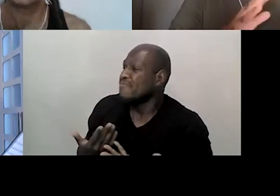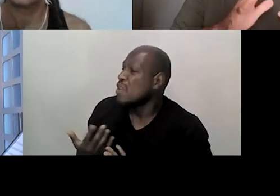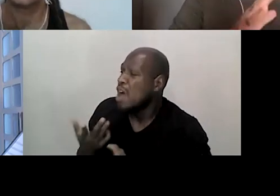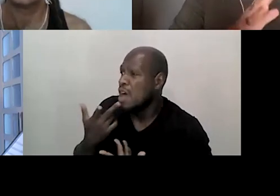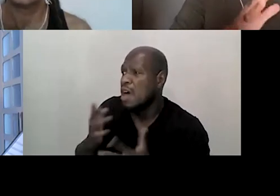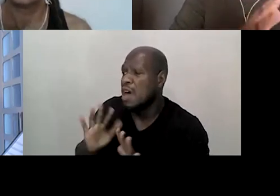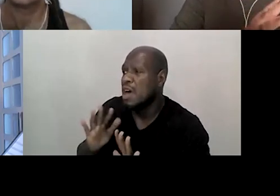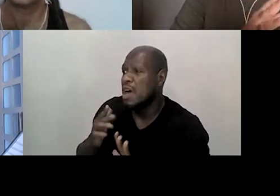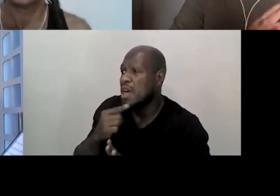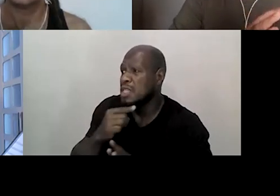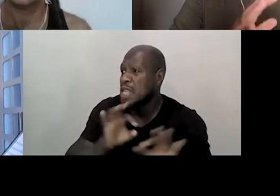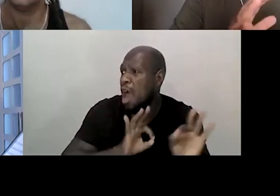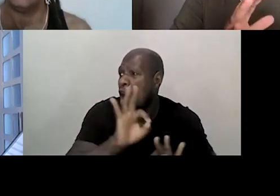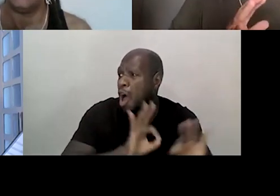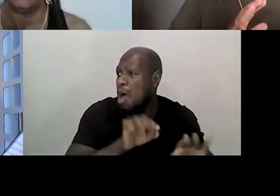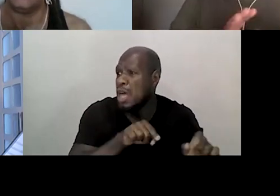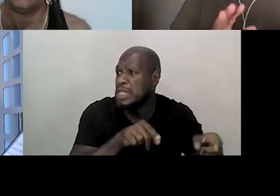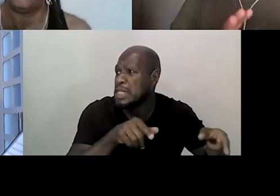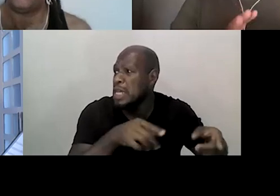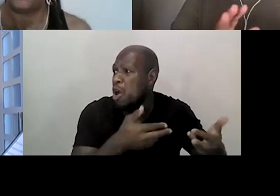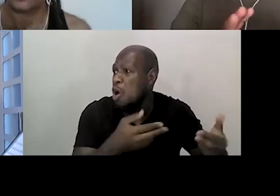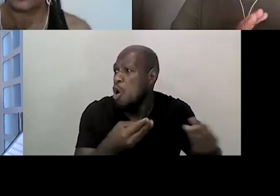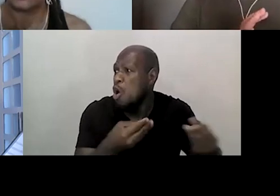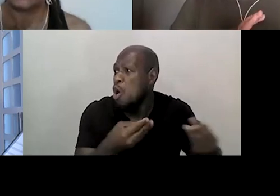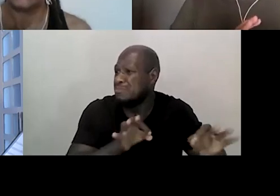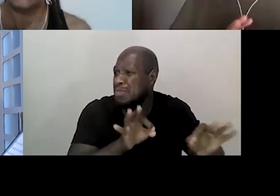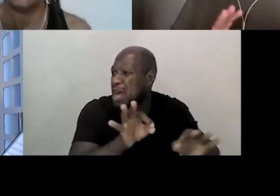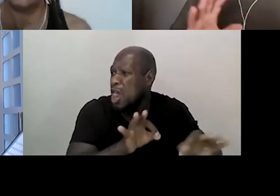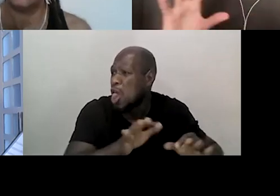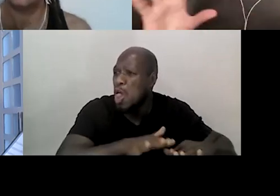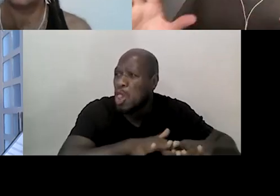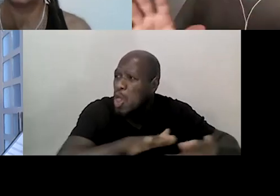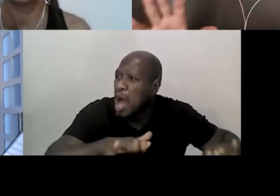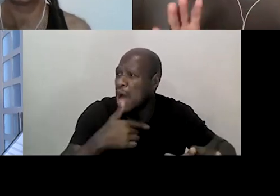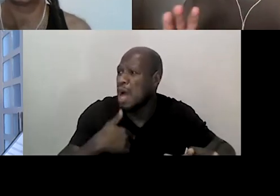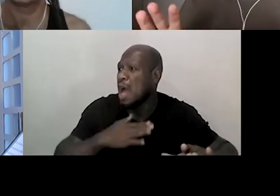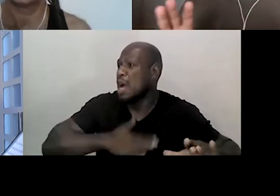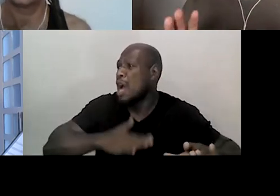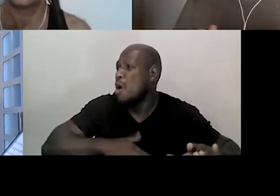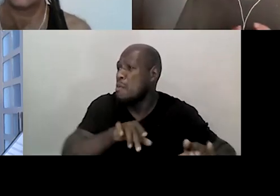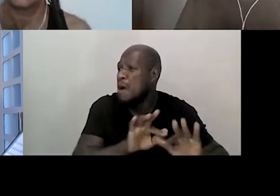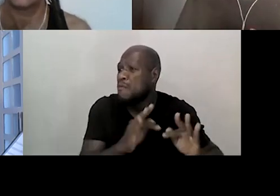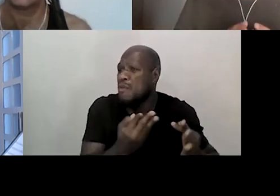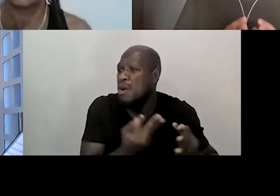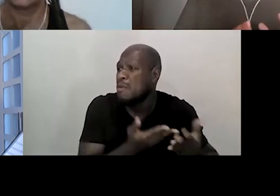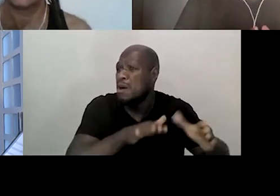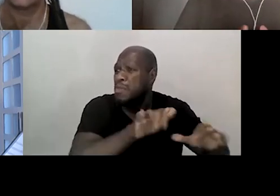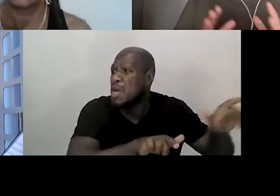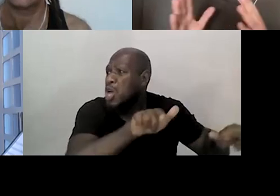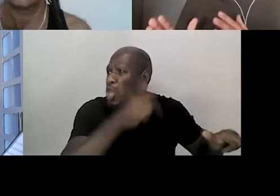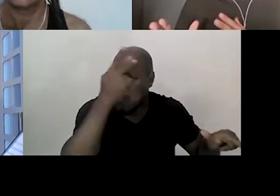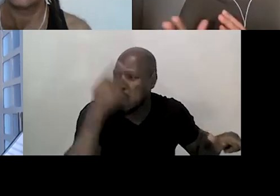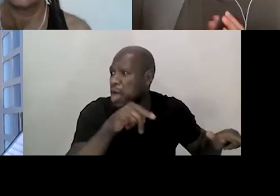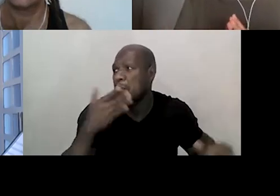enfim, a gente está organizando ali a UTI, o espaço, enfim, acalmando as pessoas, e aí seria bom que